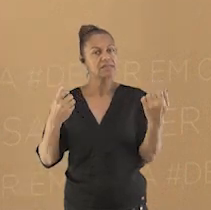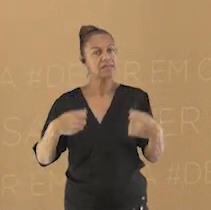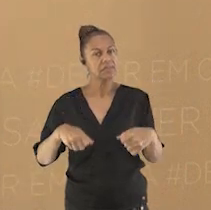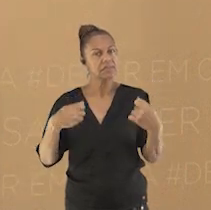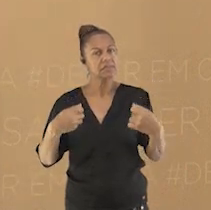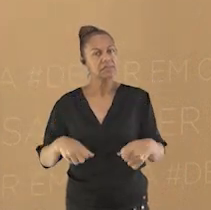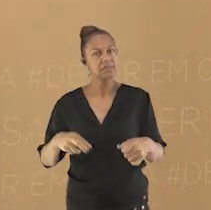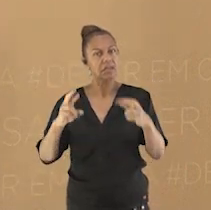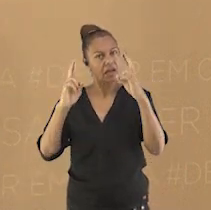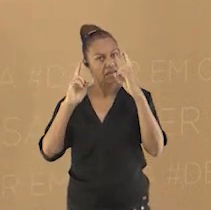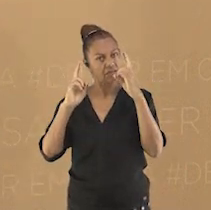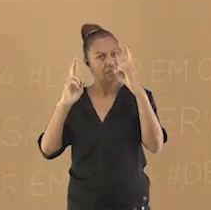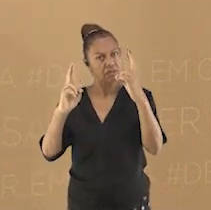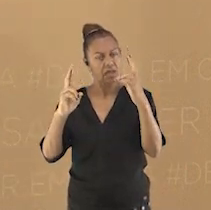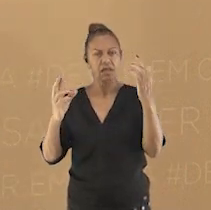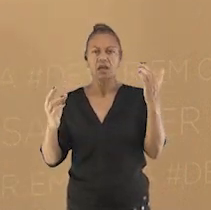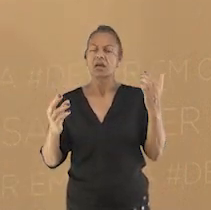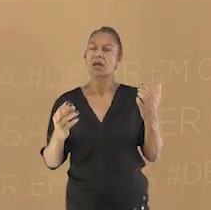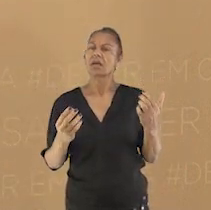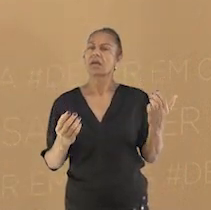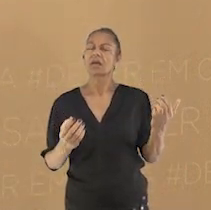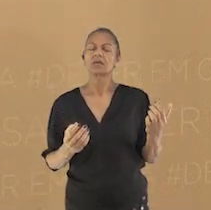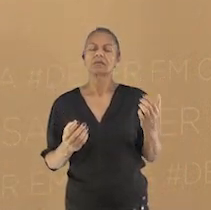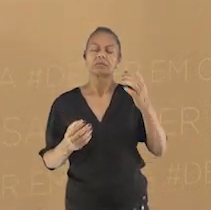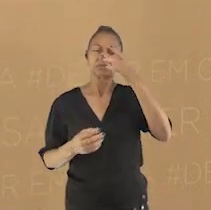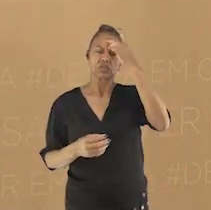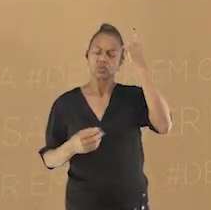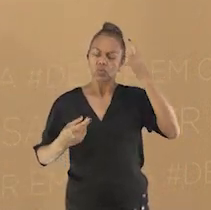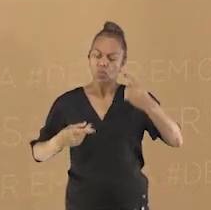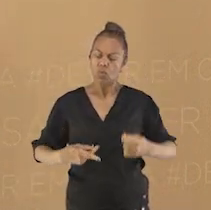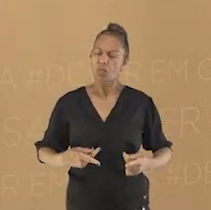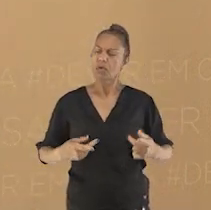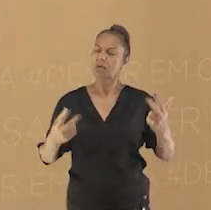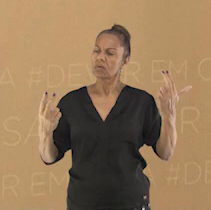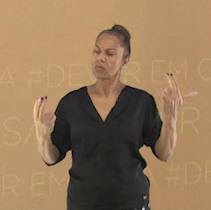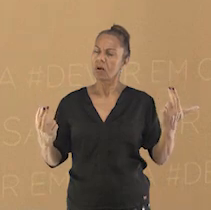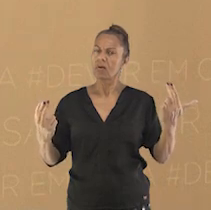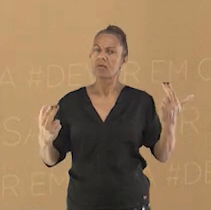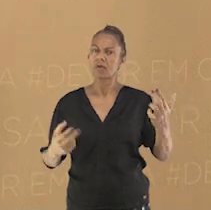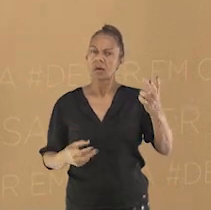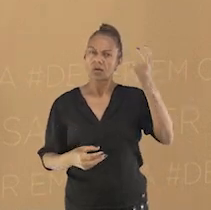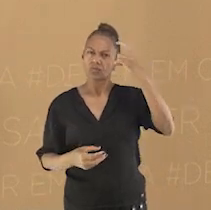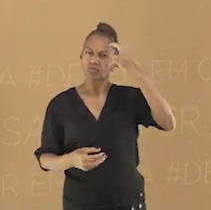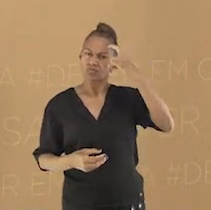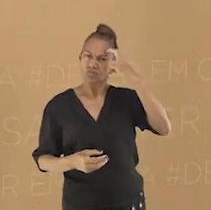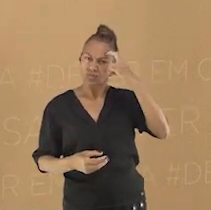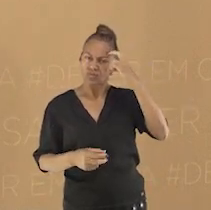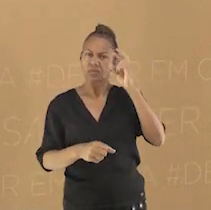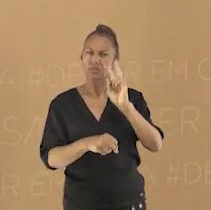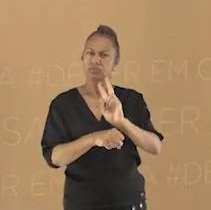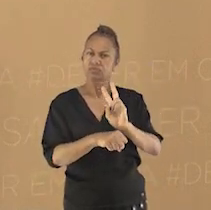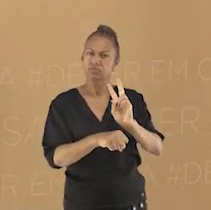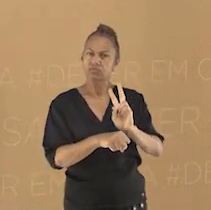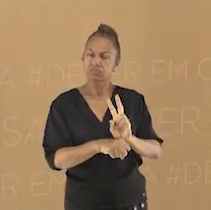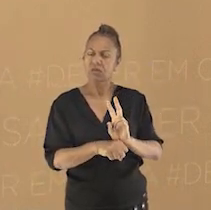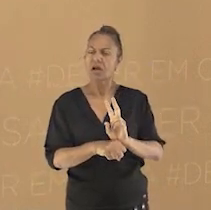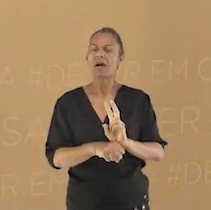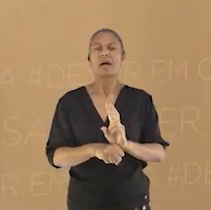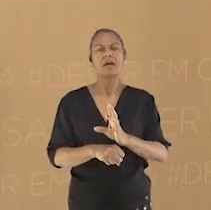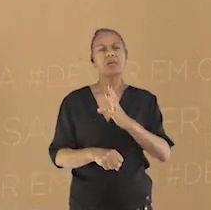como seres humanos. Sua cultura precisa ser preservada, conhecida, resgatada e